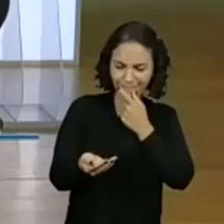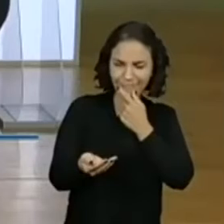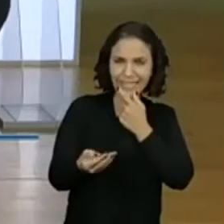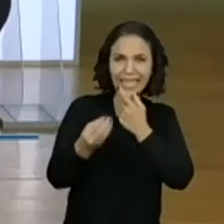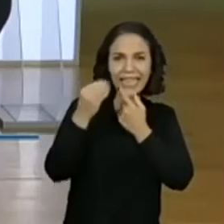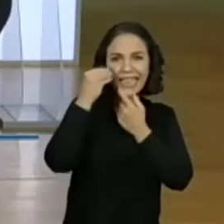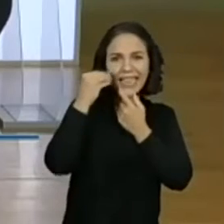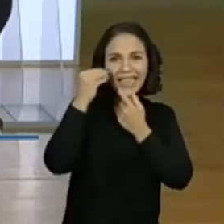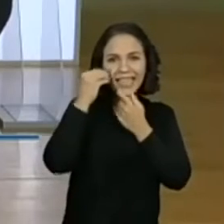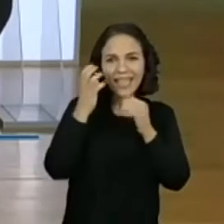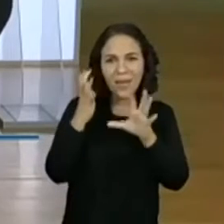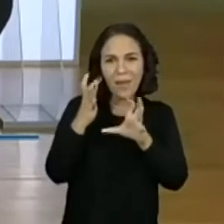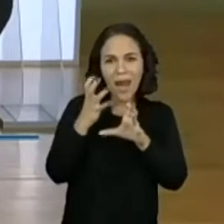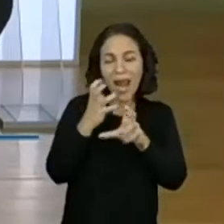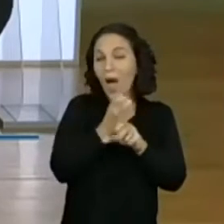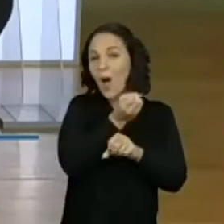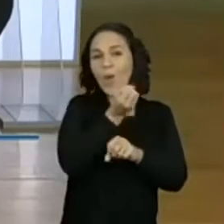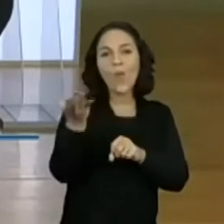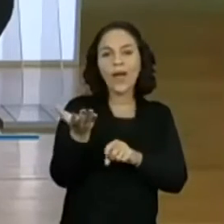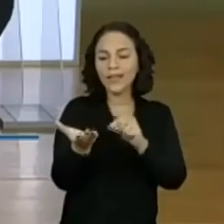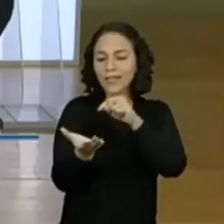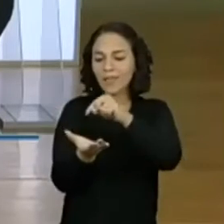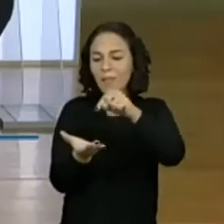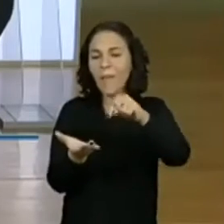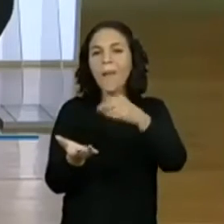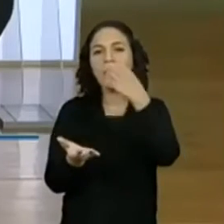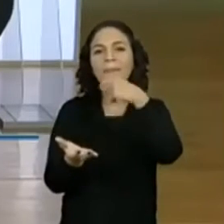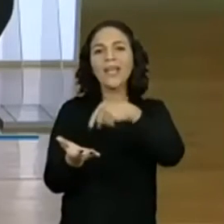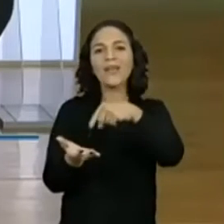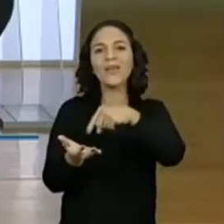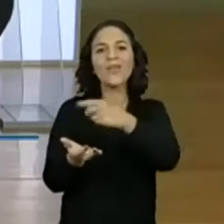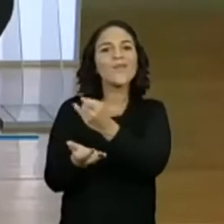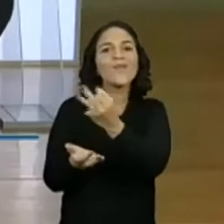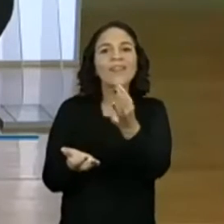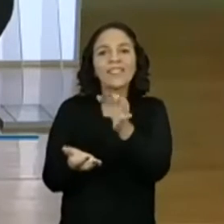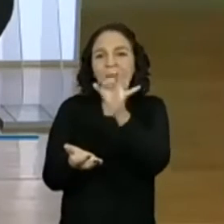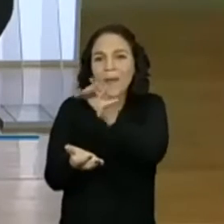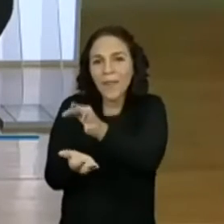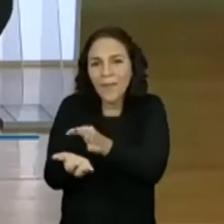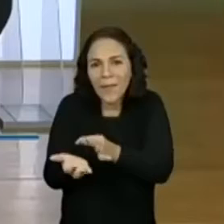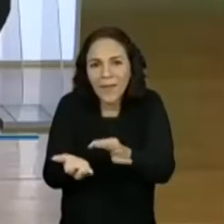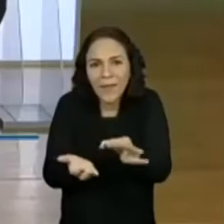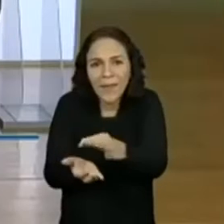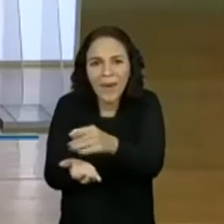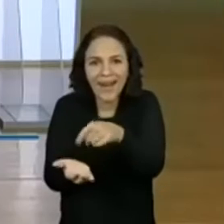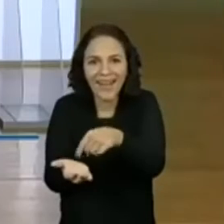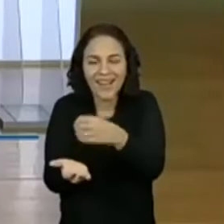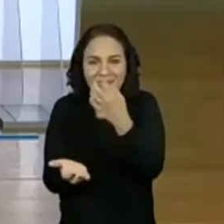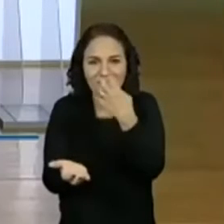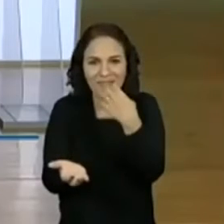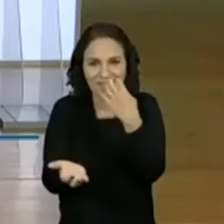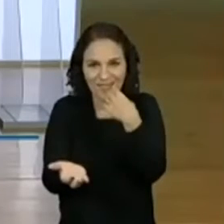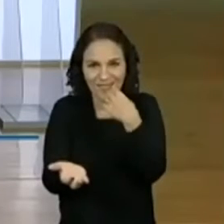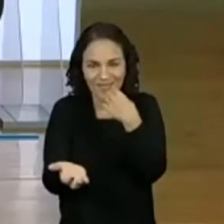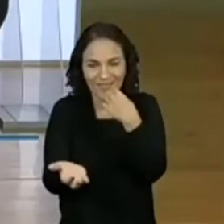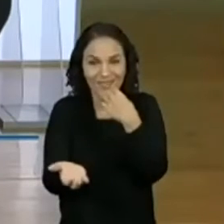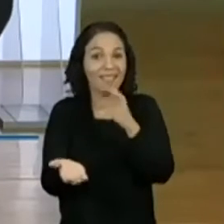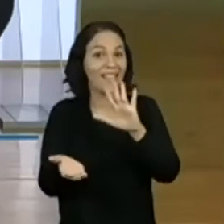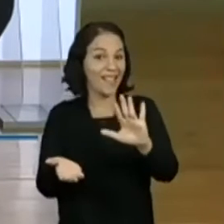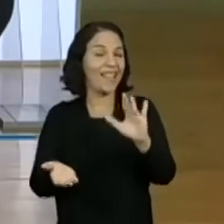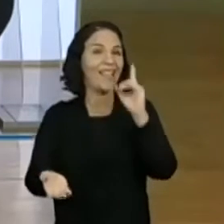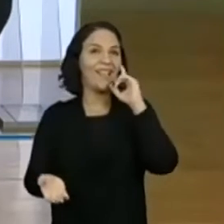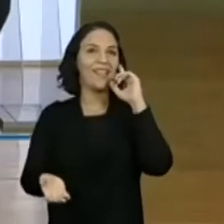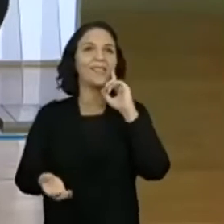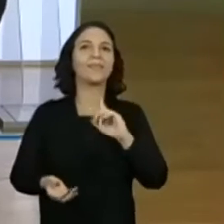calcular aproximadamente quantos milhos tem ali, quantos grãos de milho tem ali. E aí nós fazíamos assim, olha.